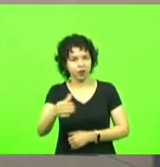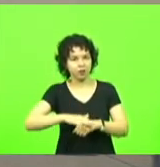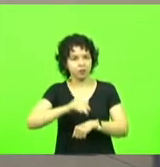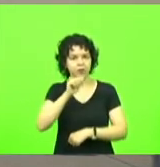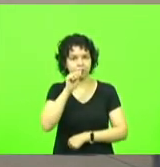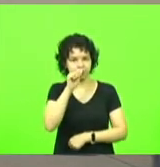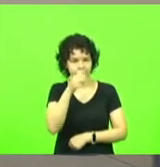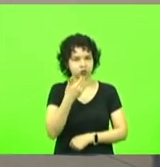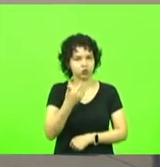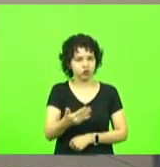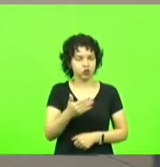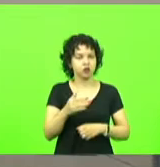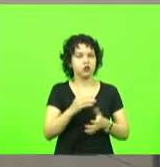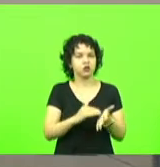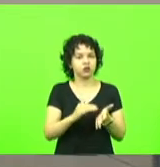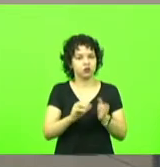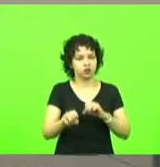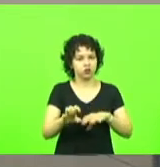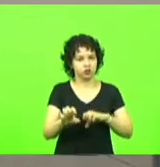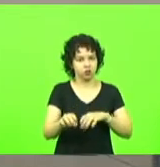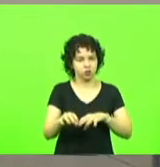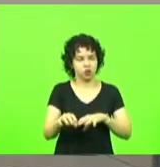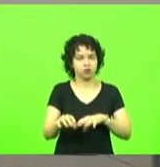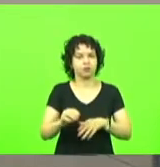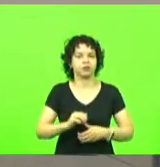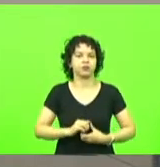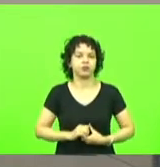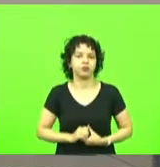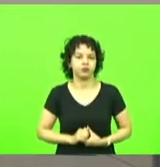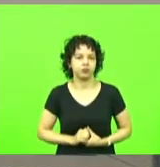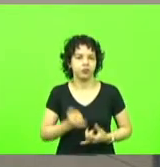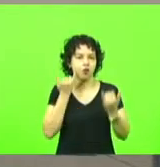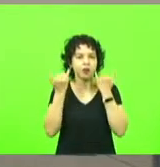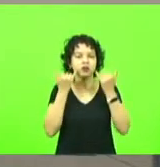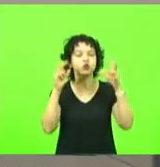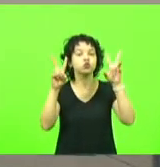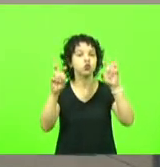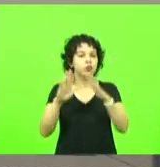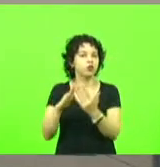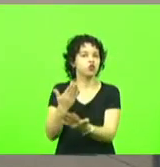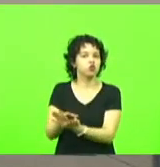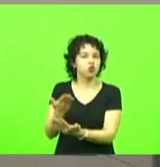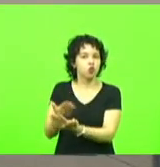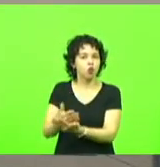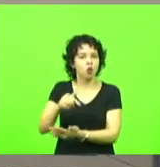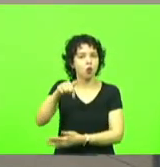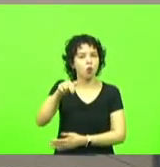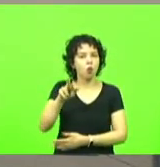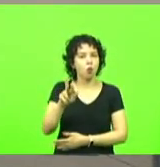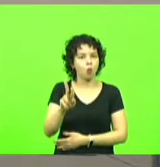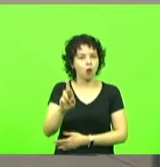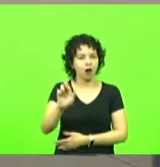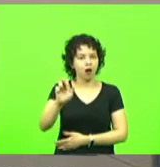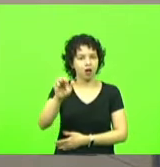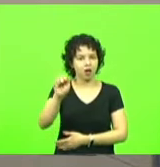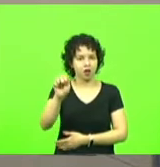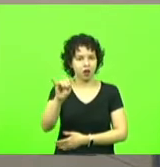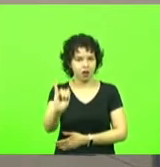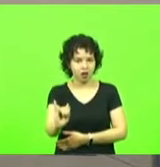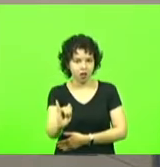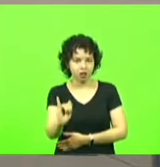solicitando ao secretário do estado da educação de informação e acerca da escola Quarai Papa em discussão